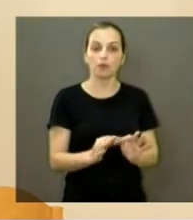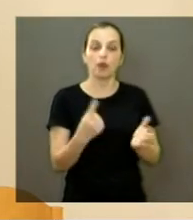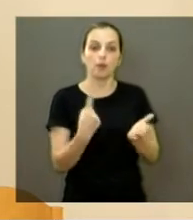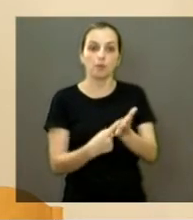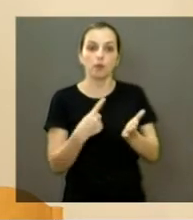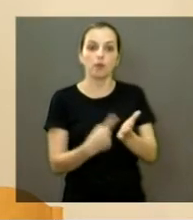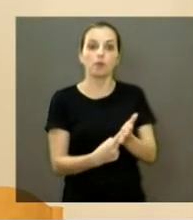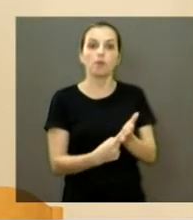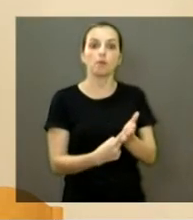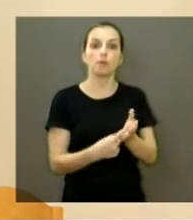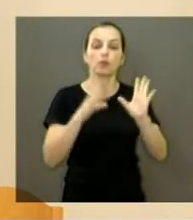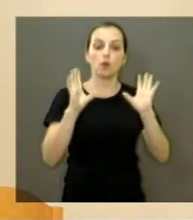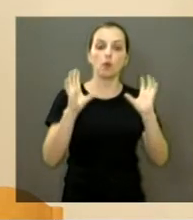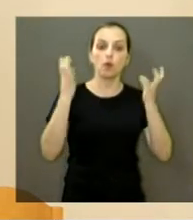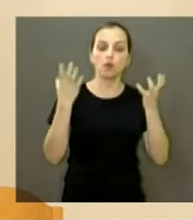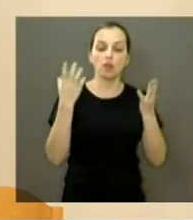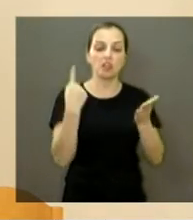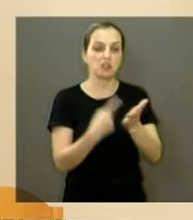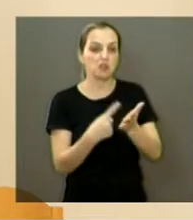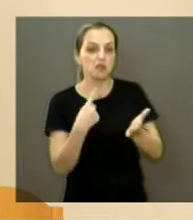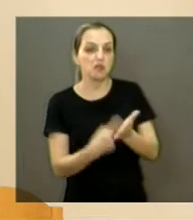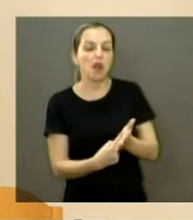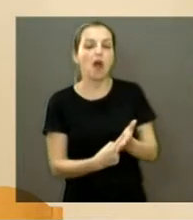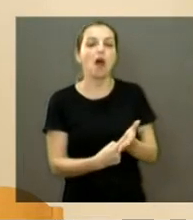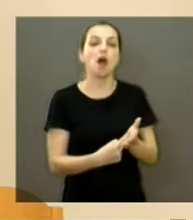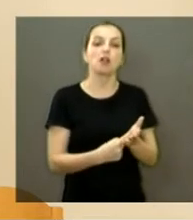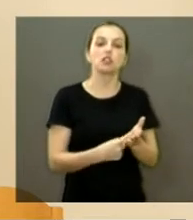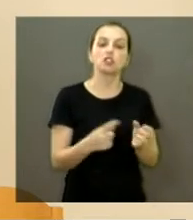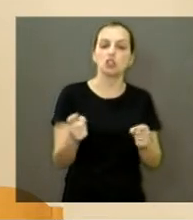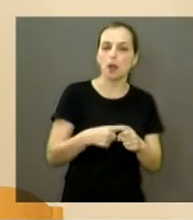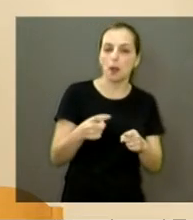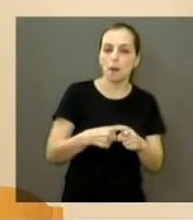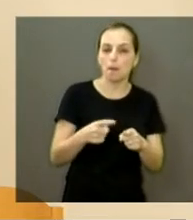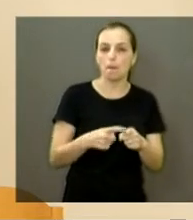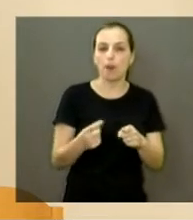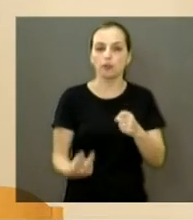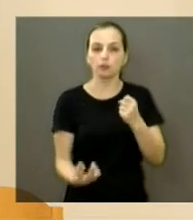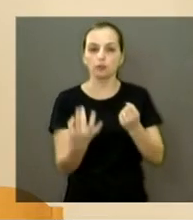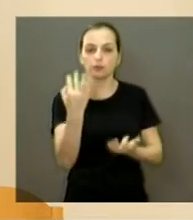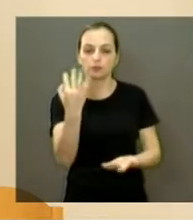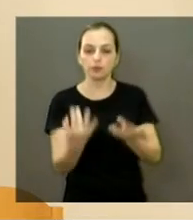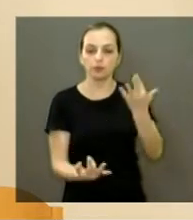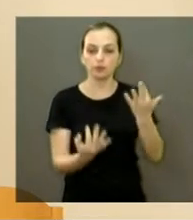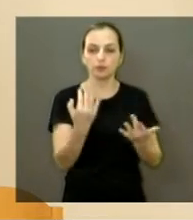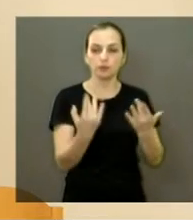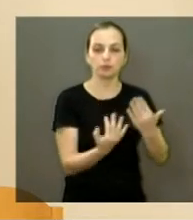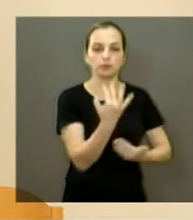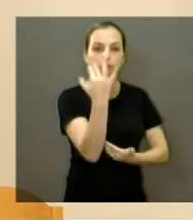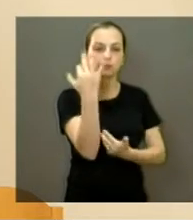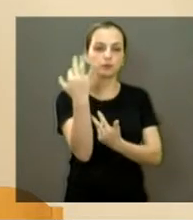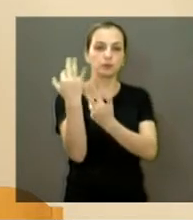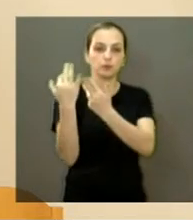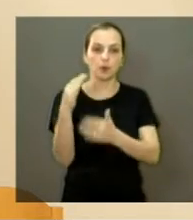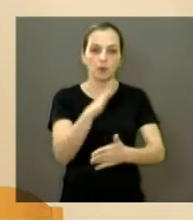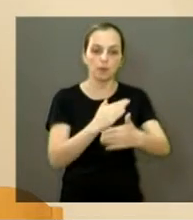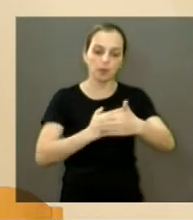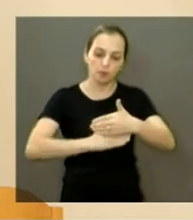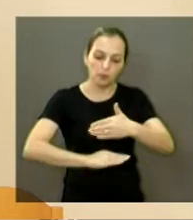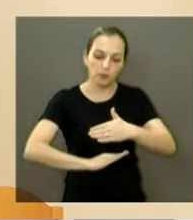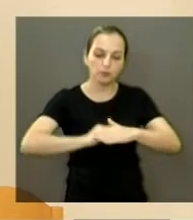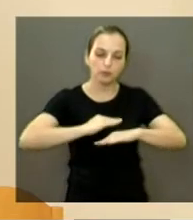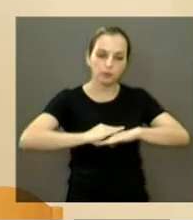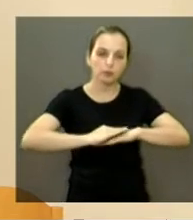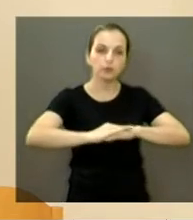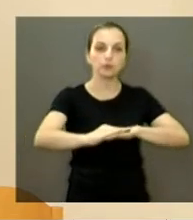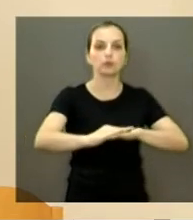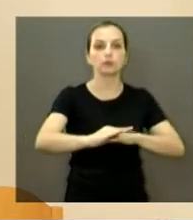cidade, agenda de consultas médicas, solicitar reparos, corte de matos, poda de árvores, tapa-buracos, entre outros, retirar segunda via de